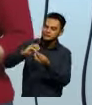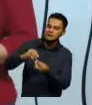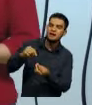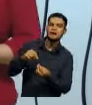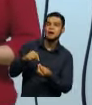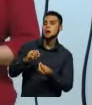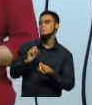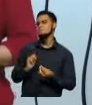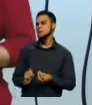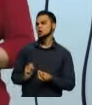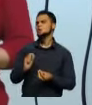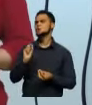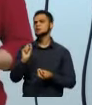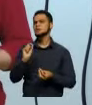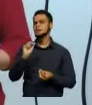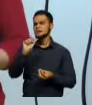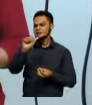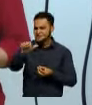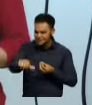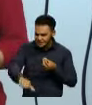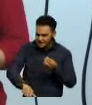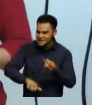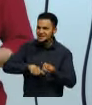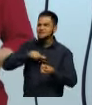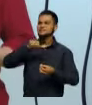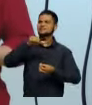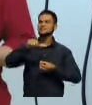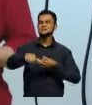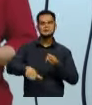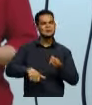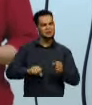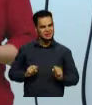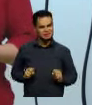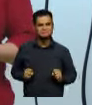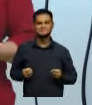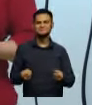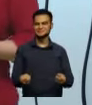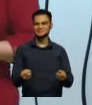transformado em algo que vai te dar sustentabilidade.